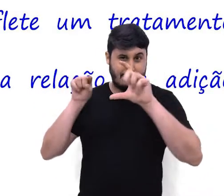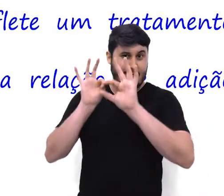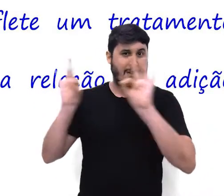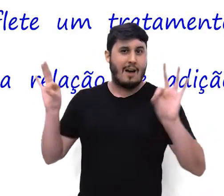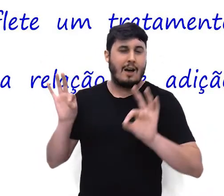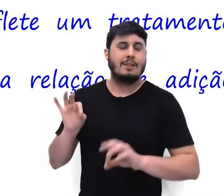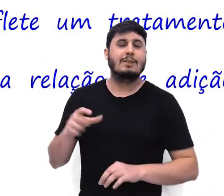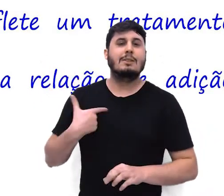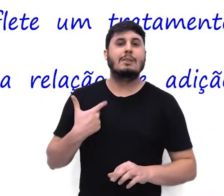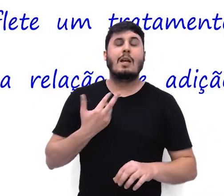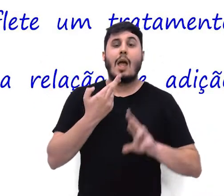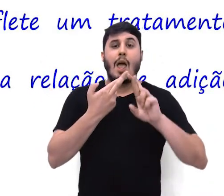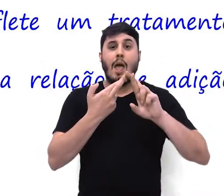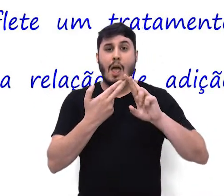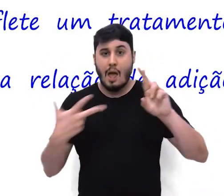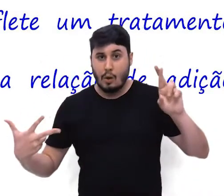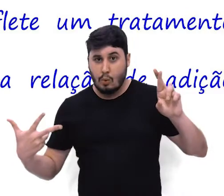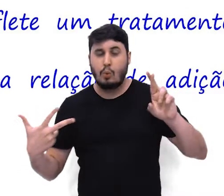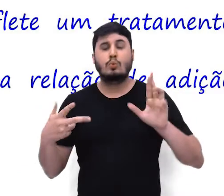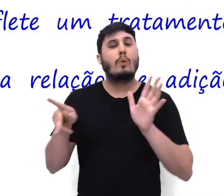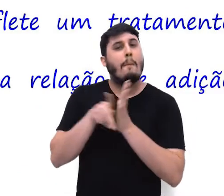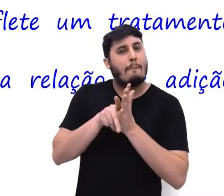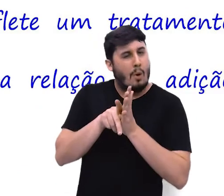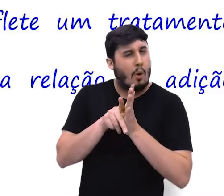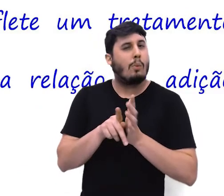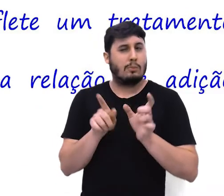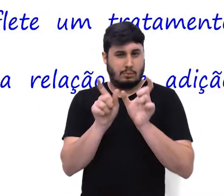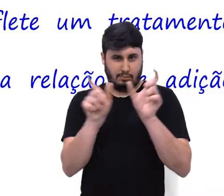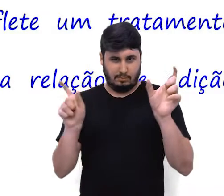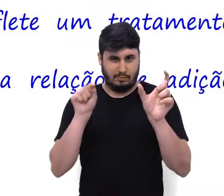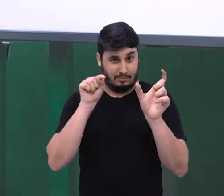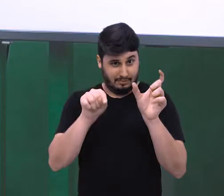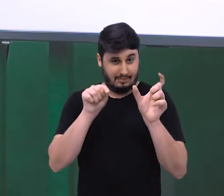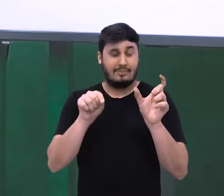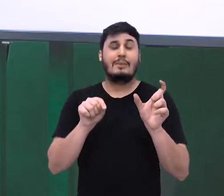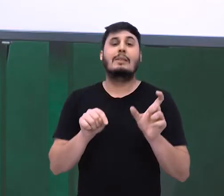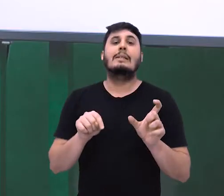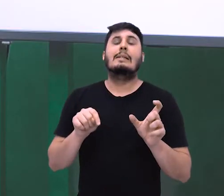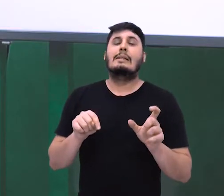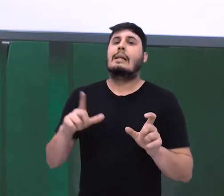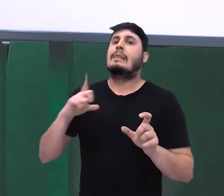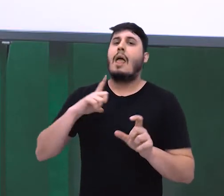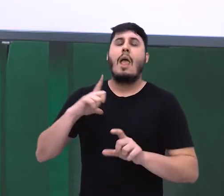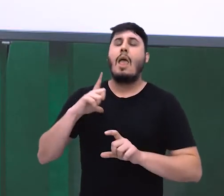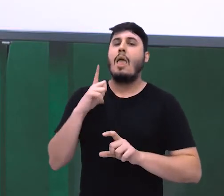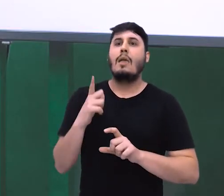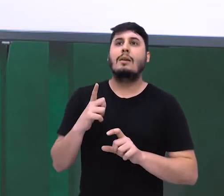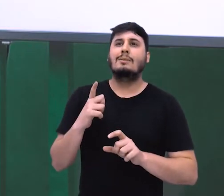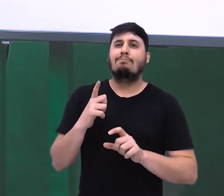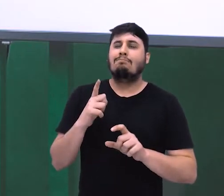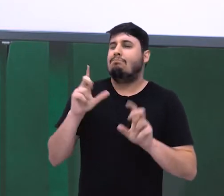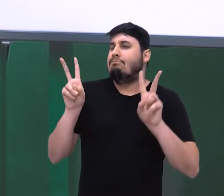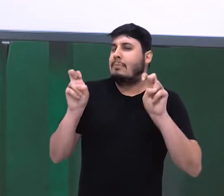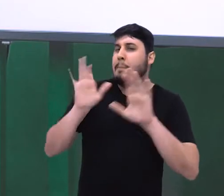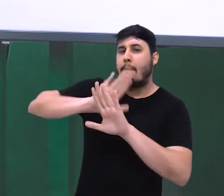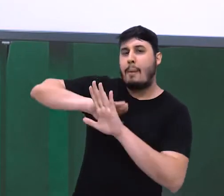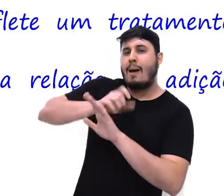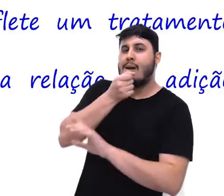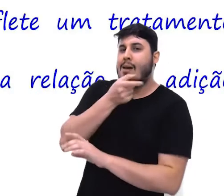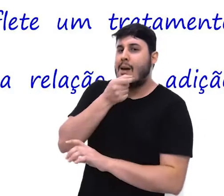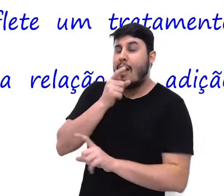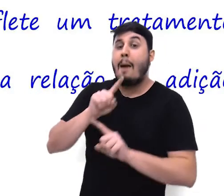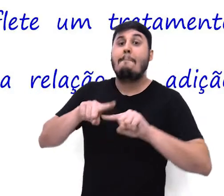colabora para o efeito de humor está indicado pelo quê? E aí eu tenho a questão